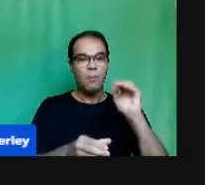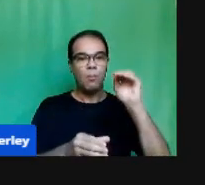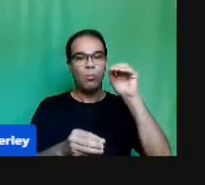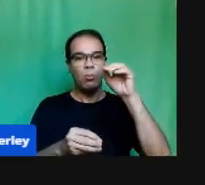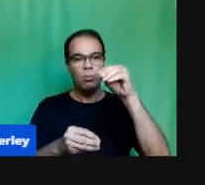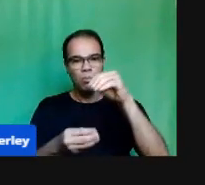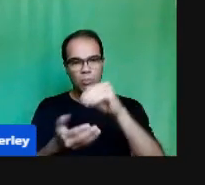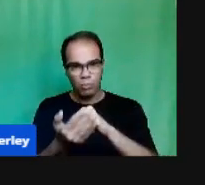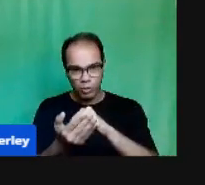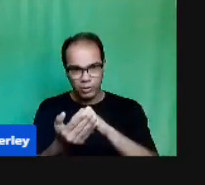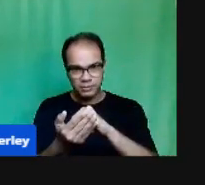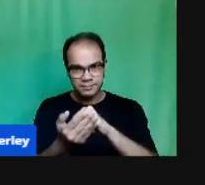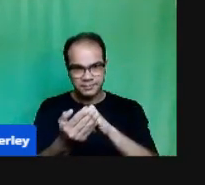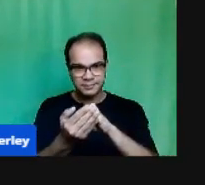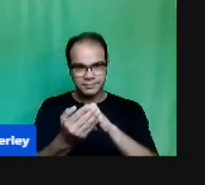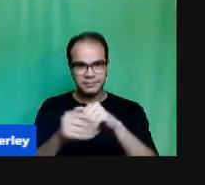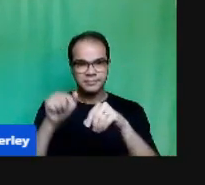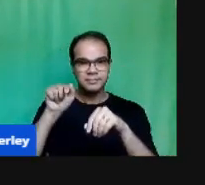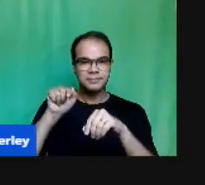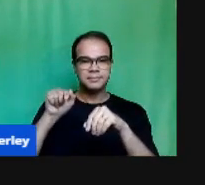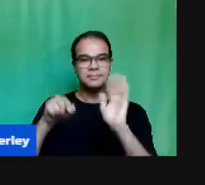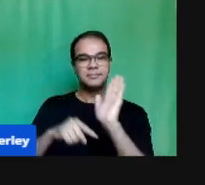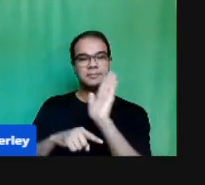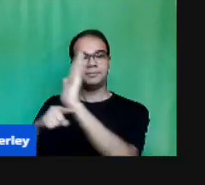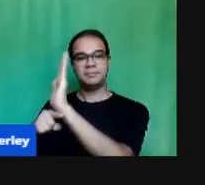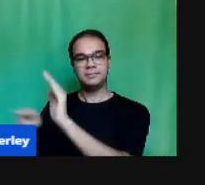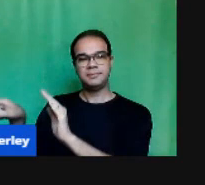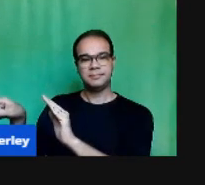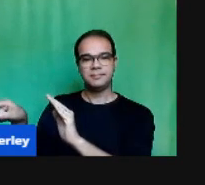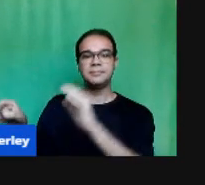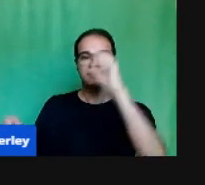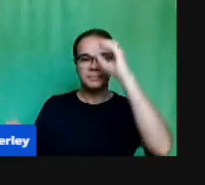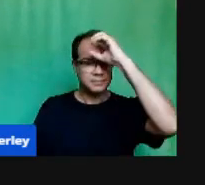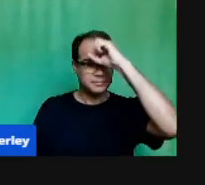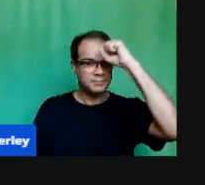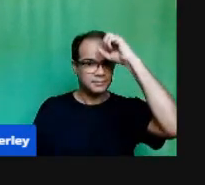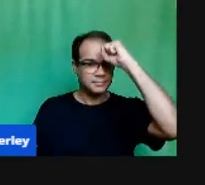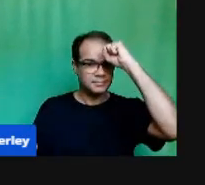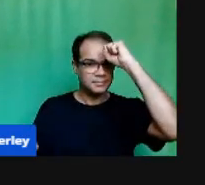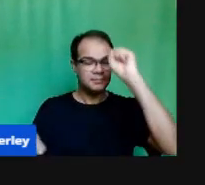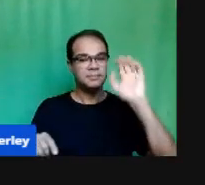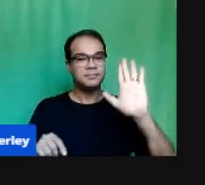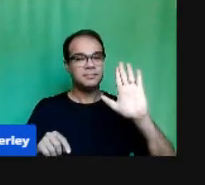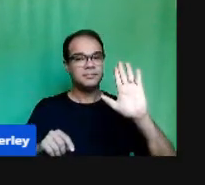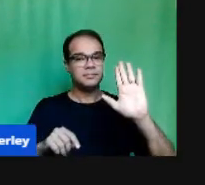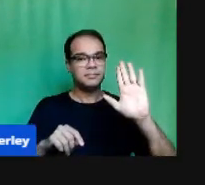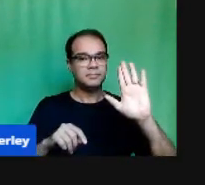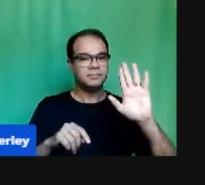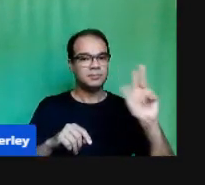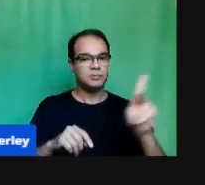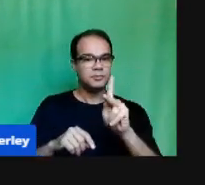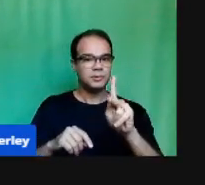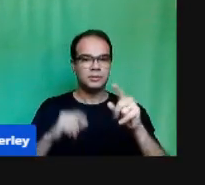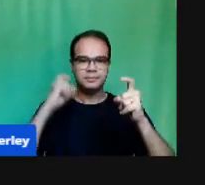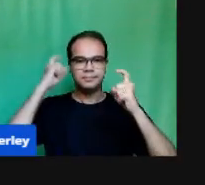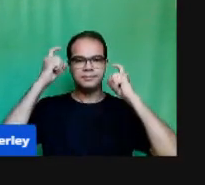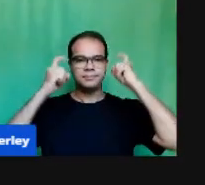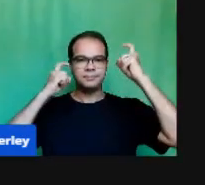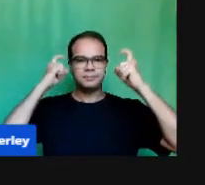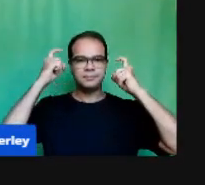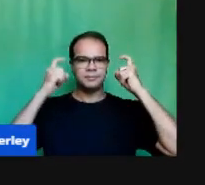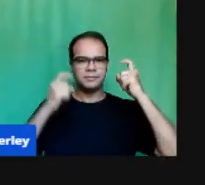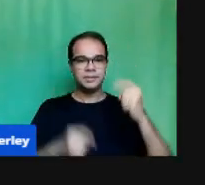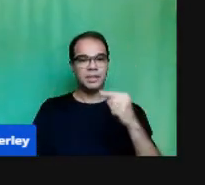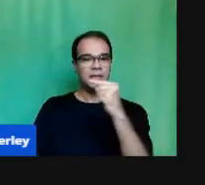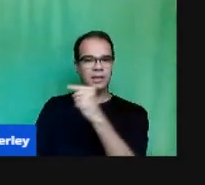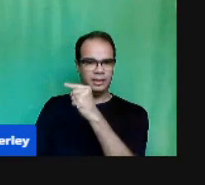Ensinar o aluno Se eu não estou Junto Estamos em home office Como Então Essa demanda